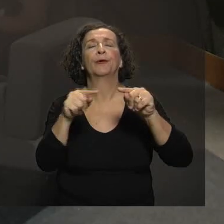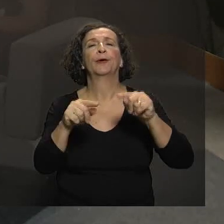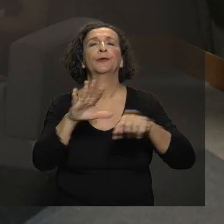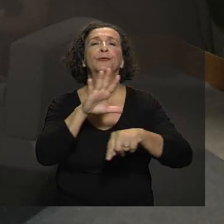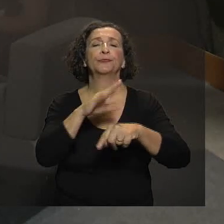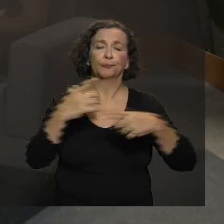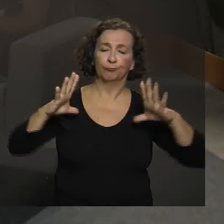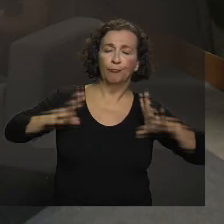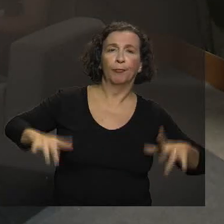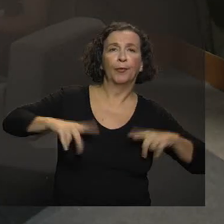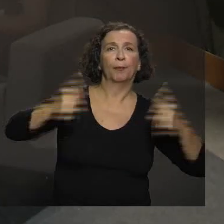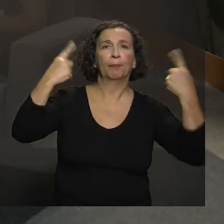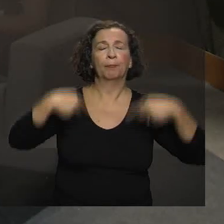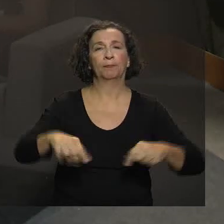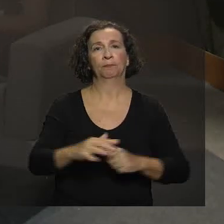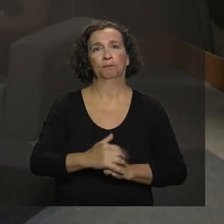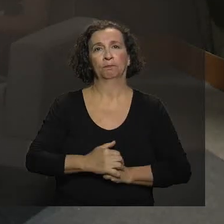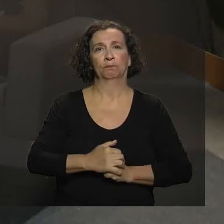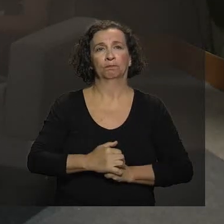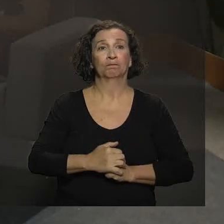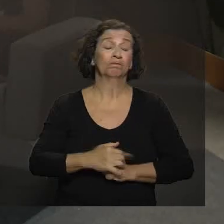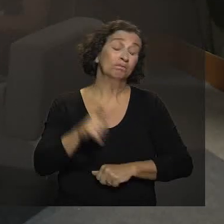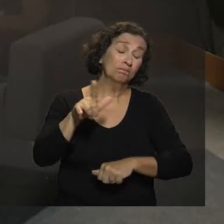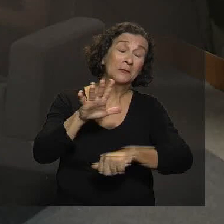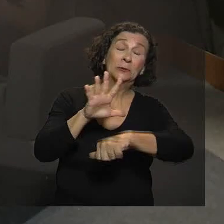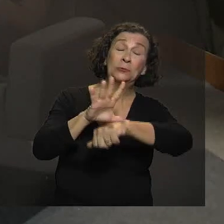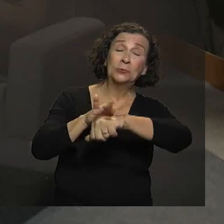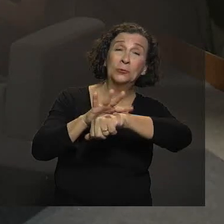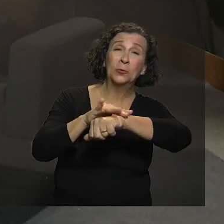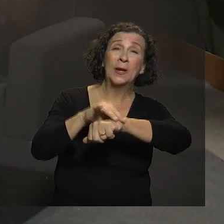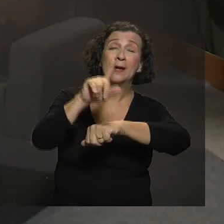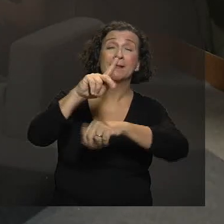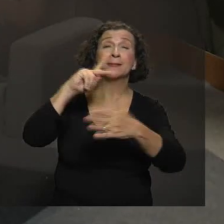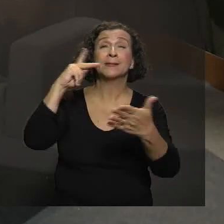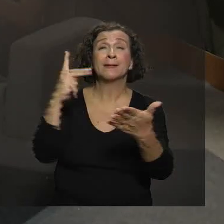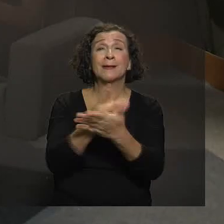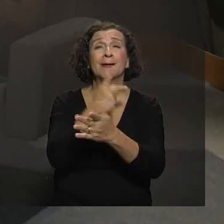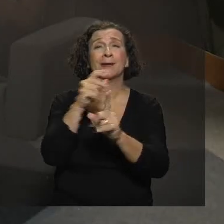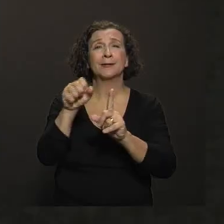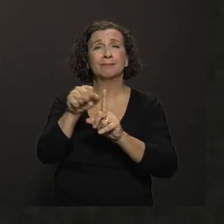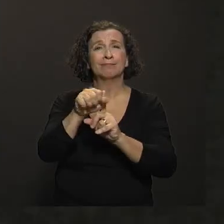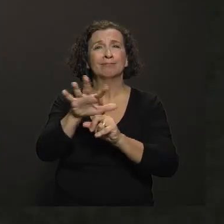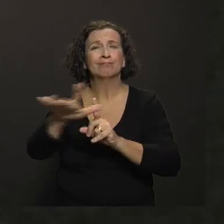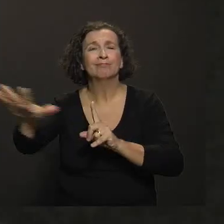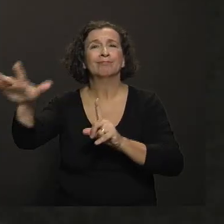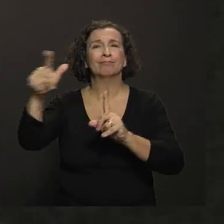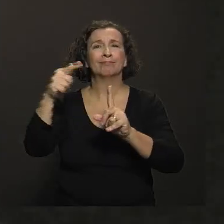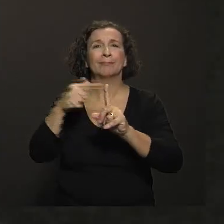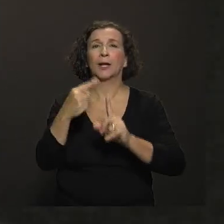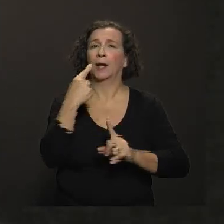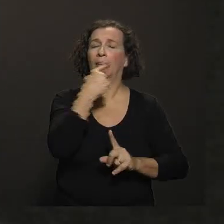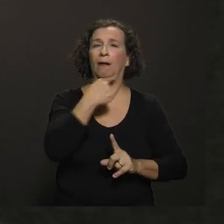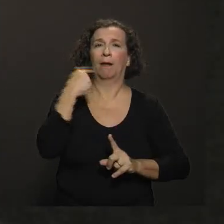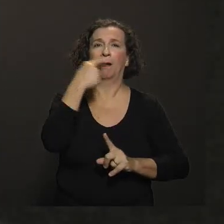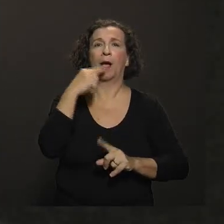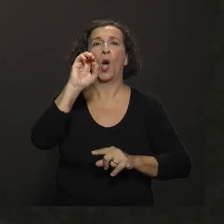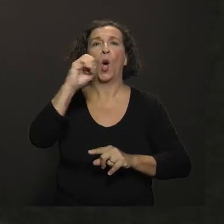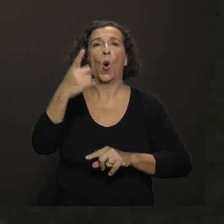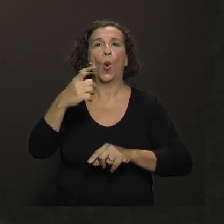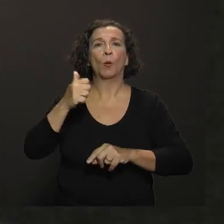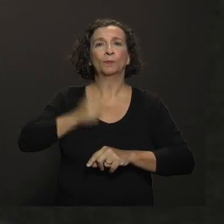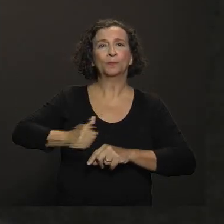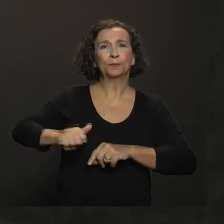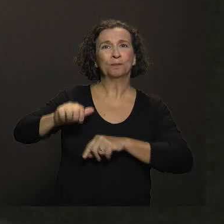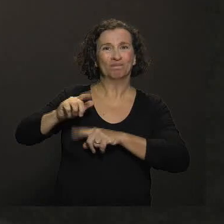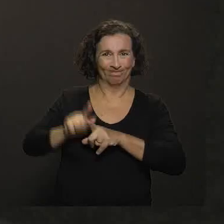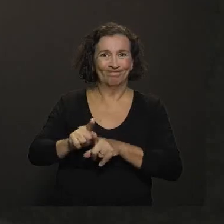As doenças relacionadas ao saneamento básico são as doenças que são de causa, a transmissão fecal oral, né? Que a gente chama que são as doenças que